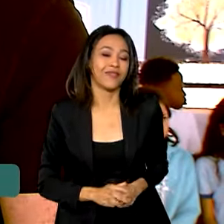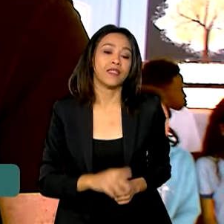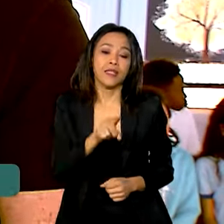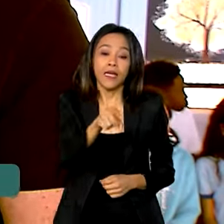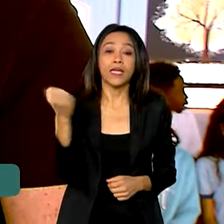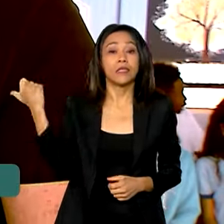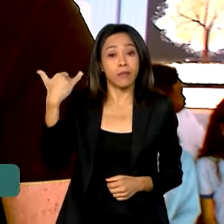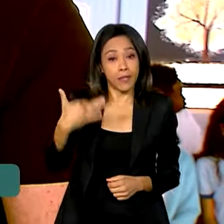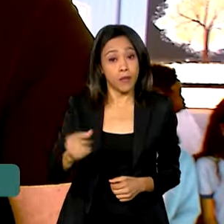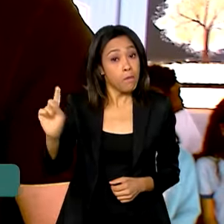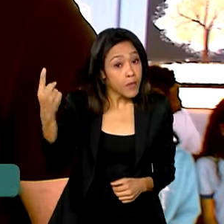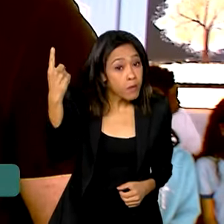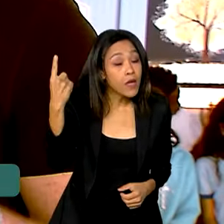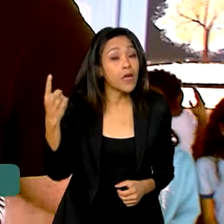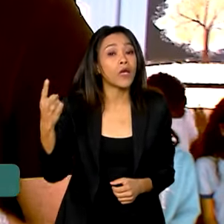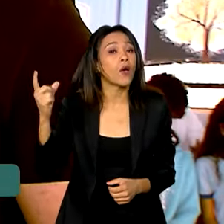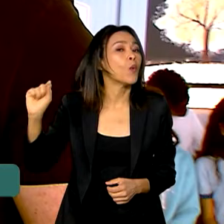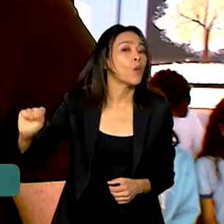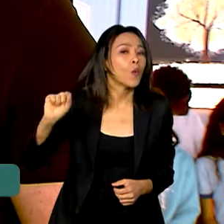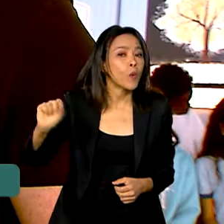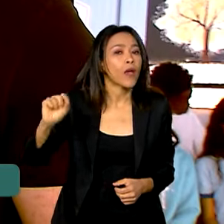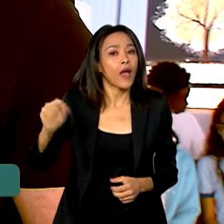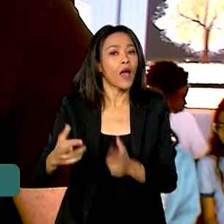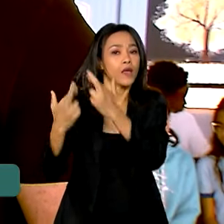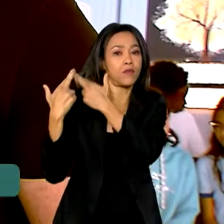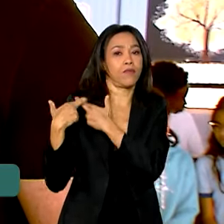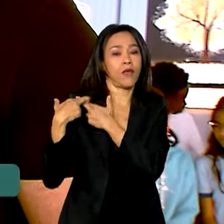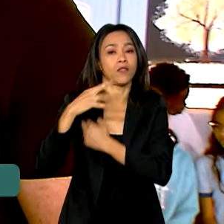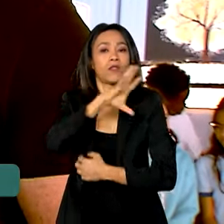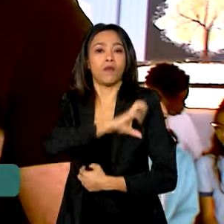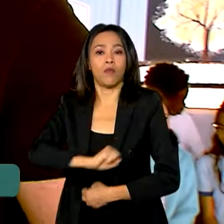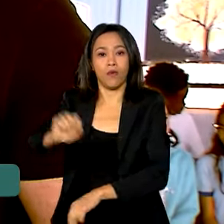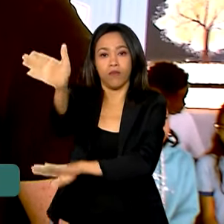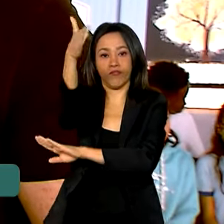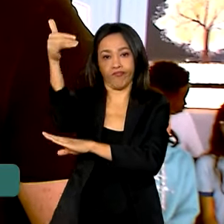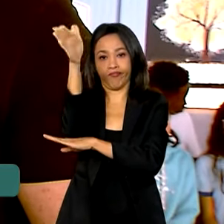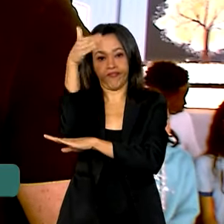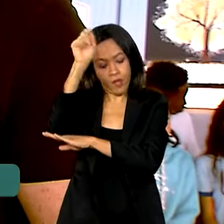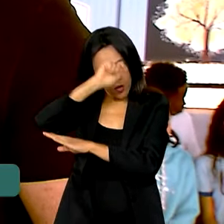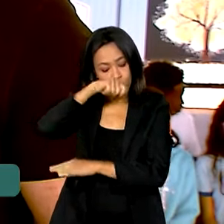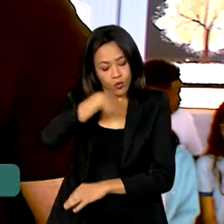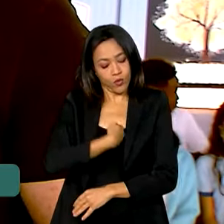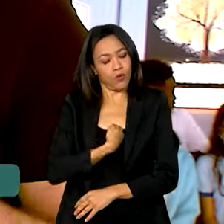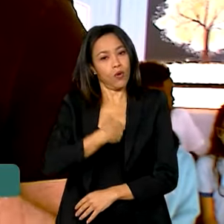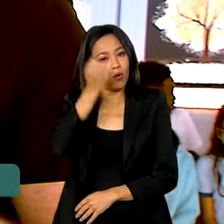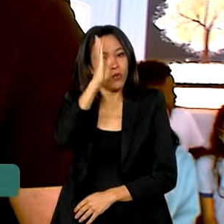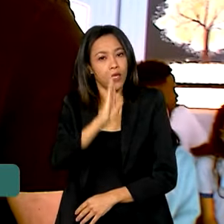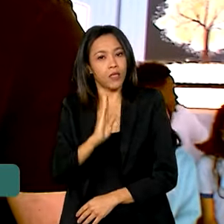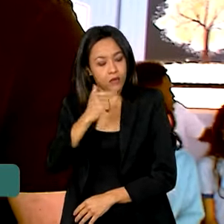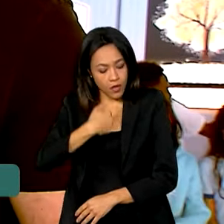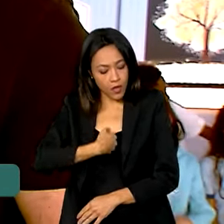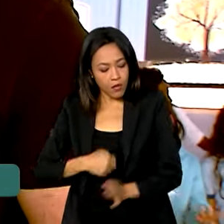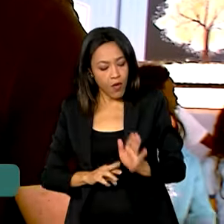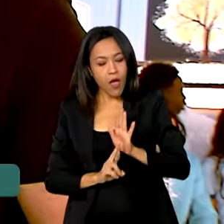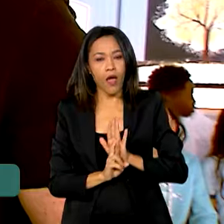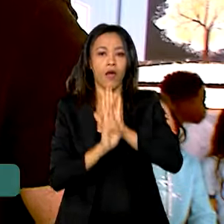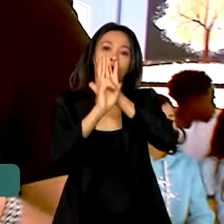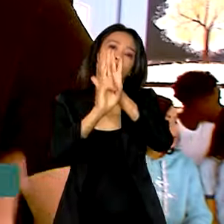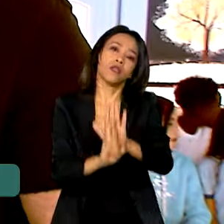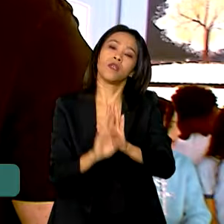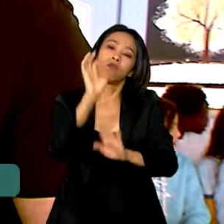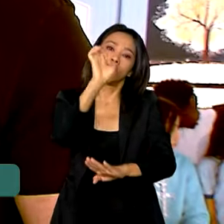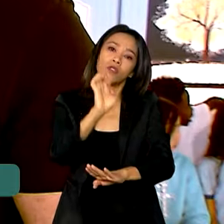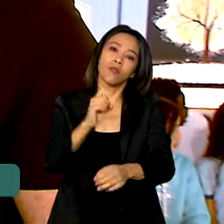função é essa. É a função cívica mesmo, né? De você ser brasileiro, de você representar uma cidade, um